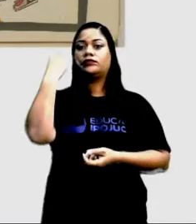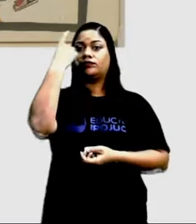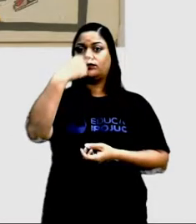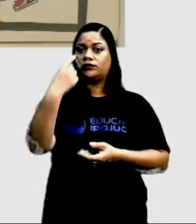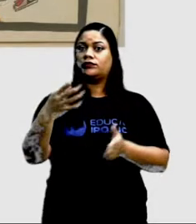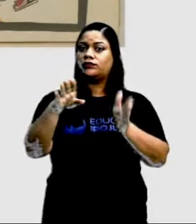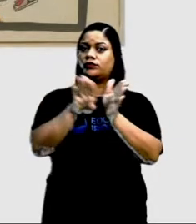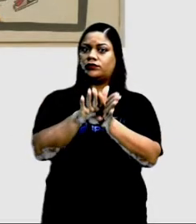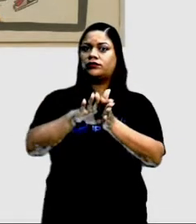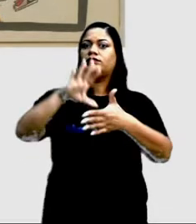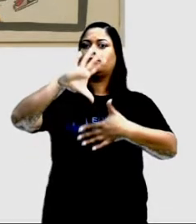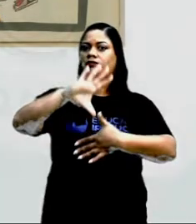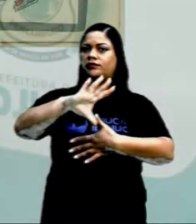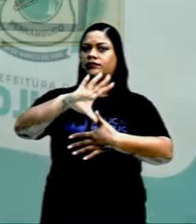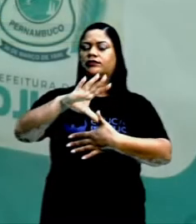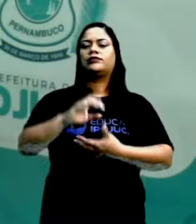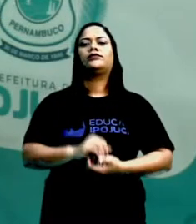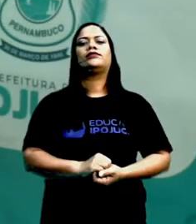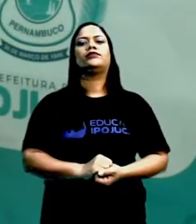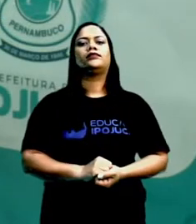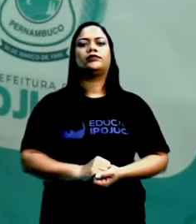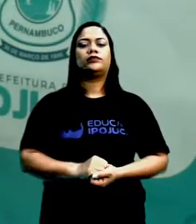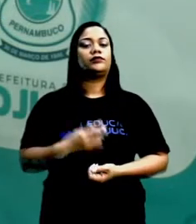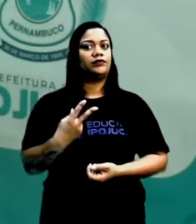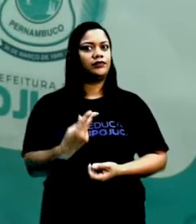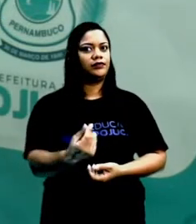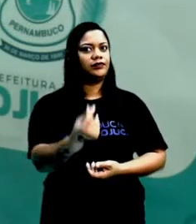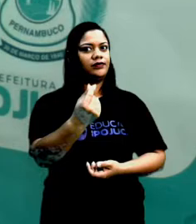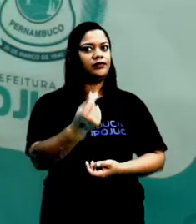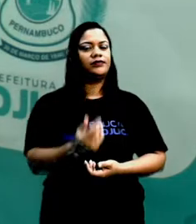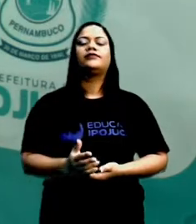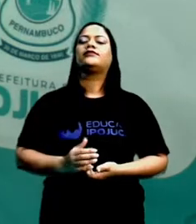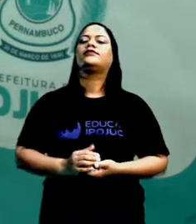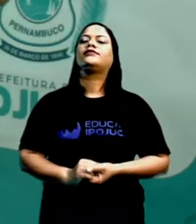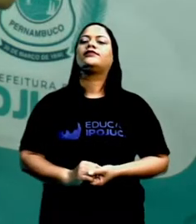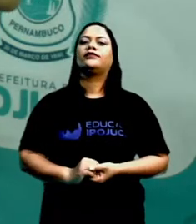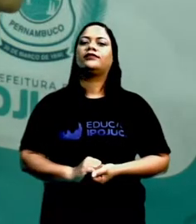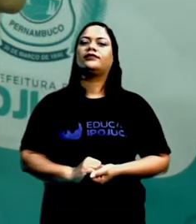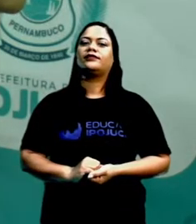chegaram. Certo, pessoal? Vamos continuar? Vamos lá, então.